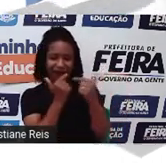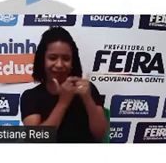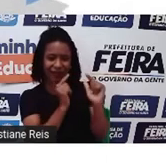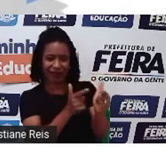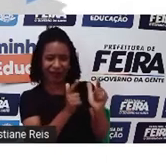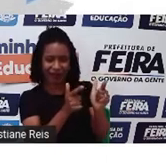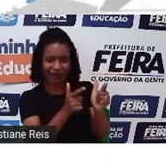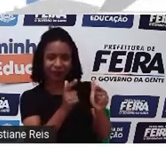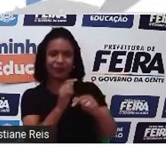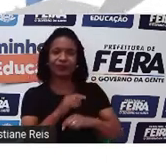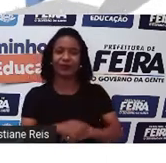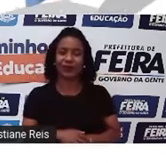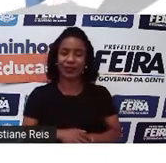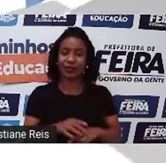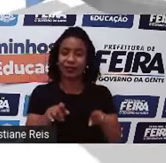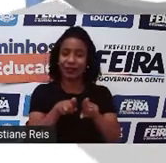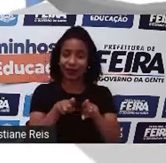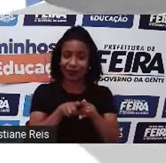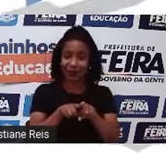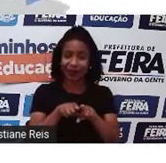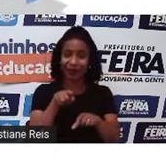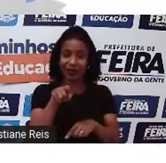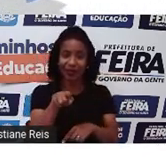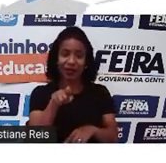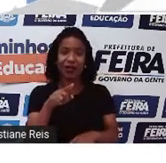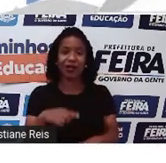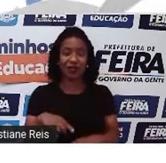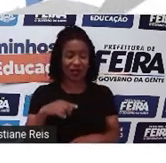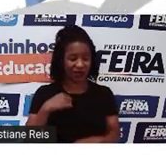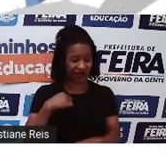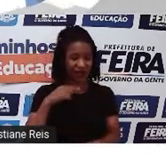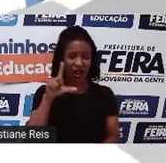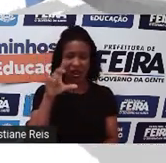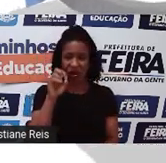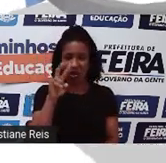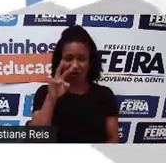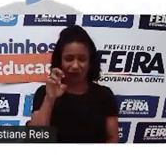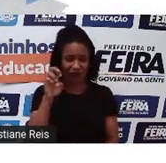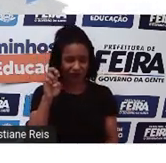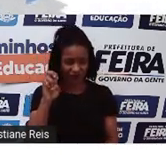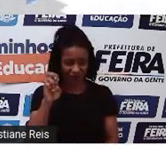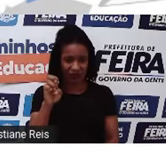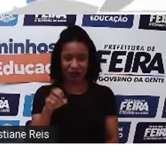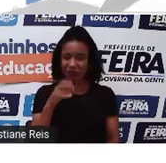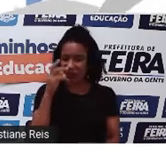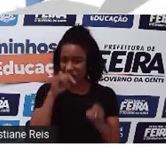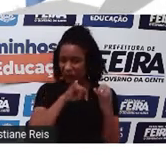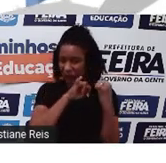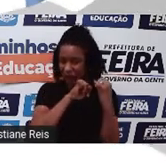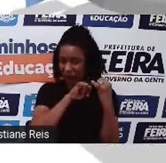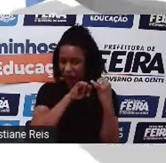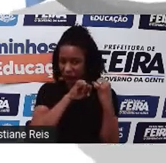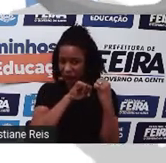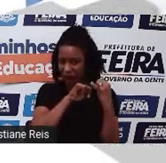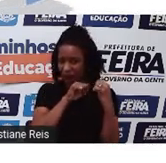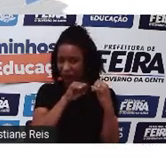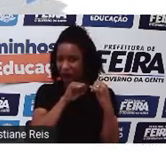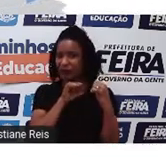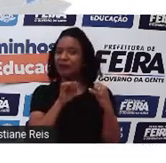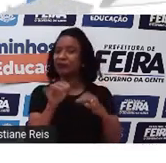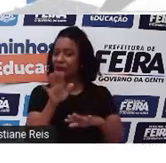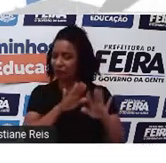são aqueles áudios indiscretos, que trata de questões afetivas, amorosas. Two-step